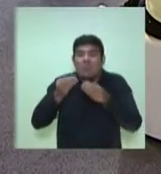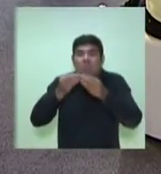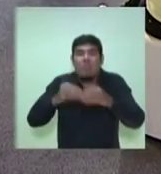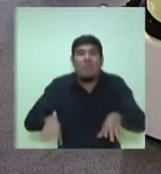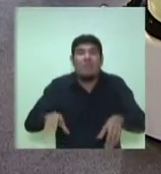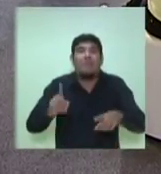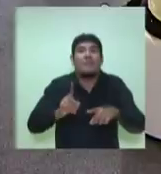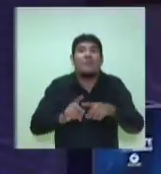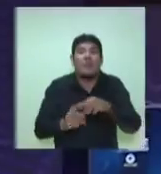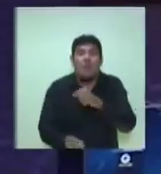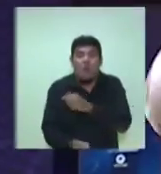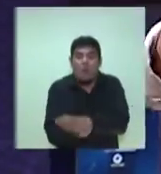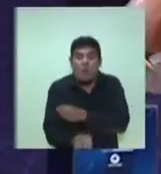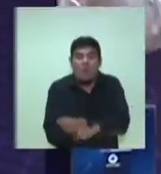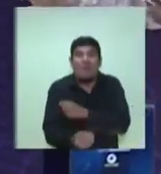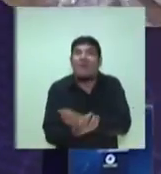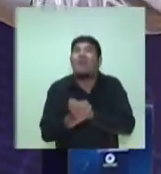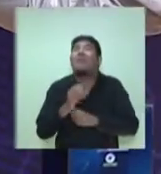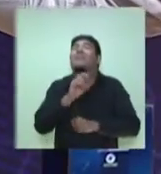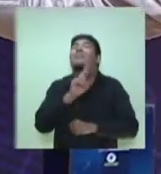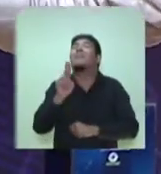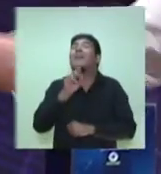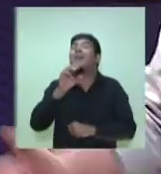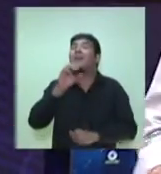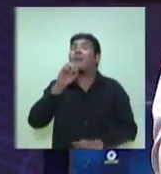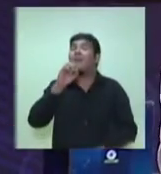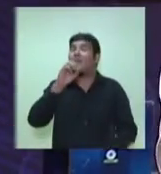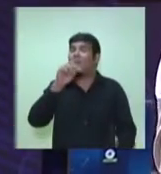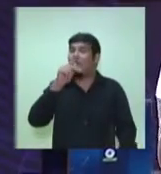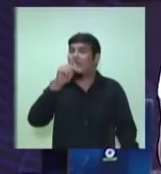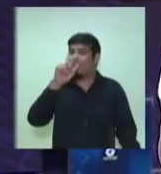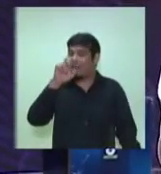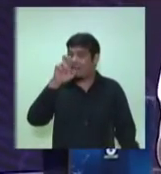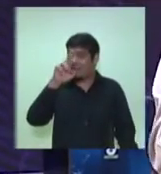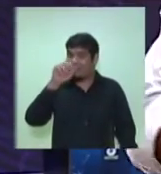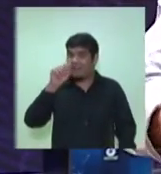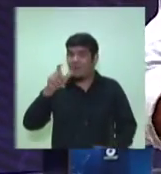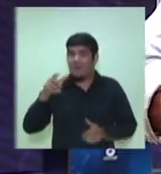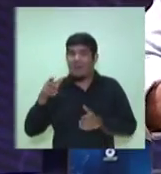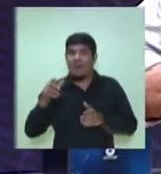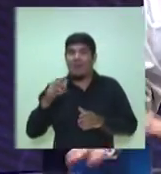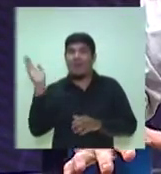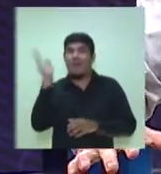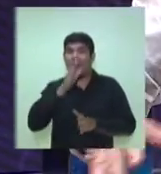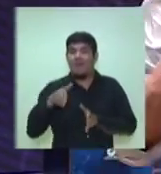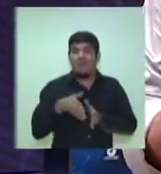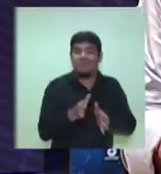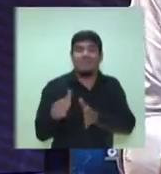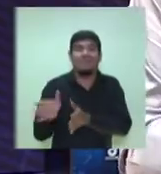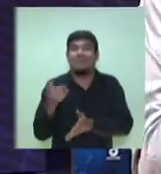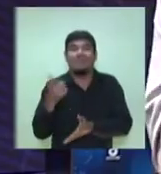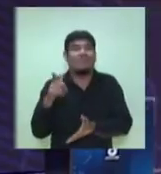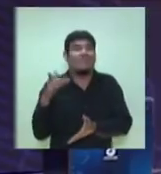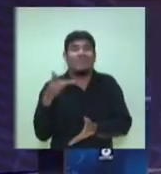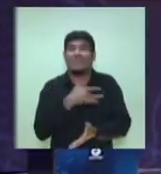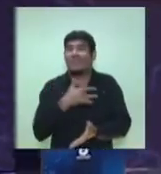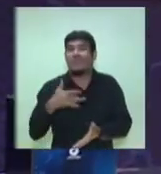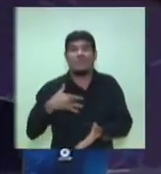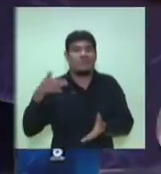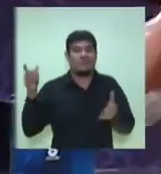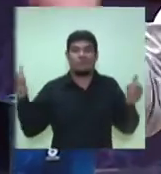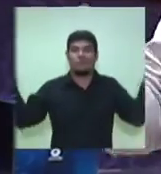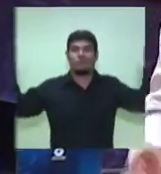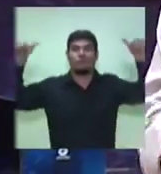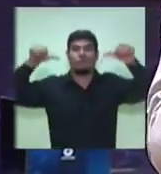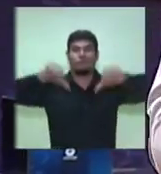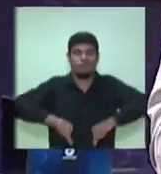corrupção da chamada operação, que a Polícia Federal desvendou, operação, maus caminhos. Não tem saúde hoje aqui. Então, é impossível se